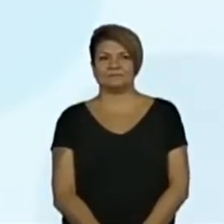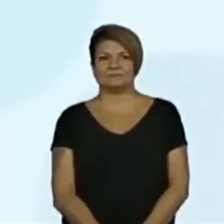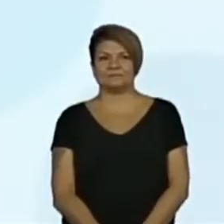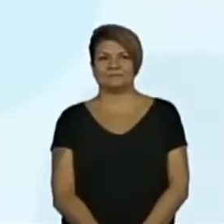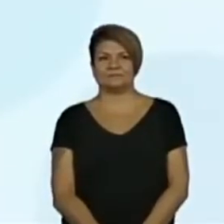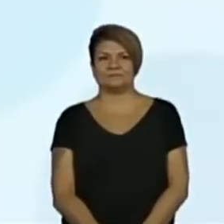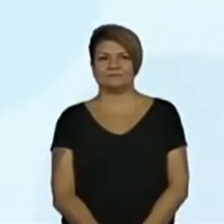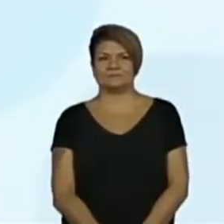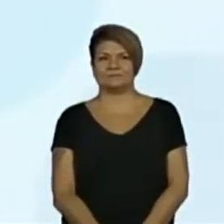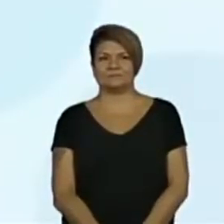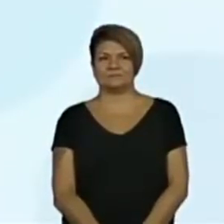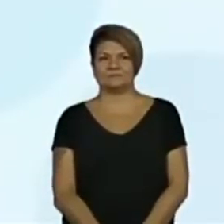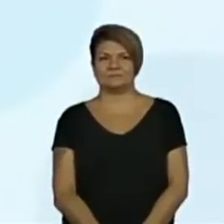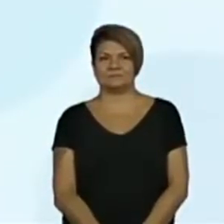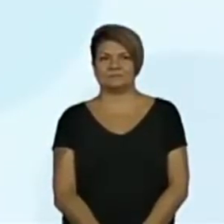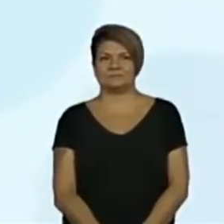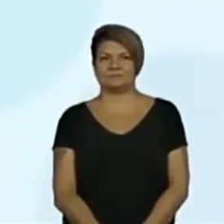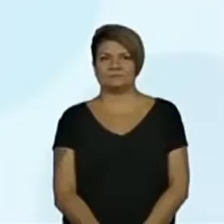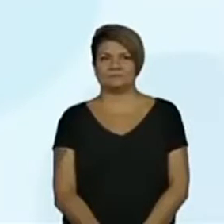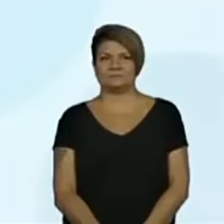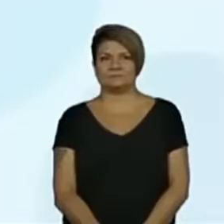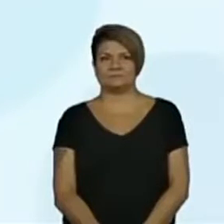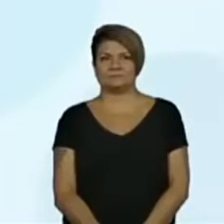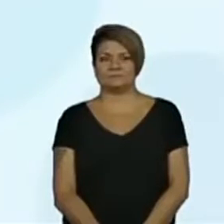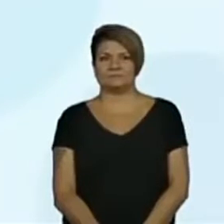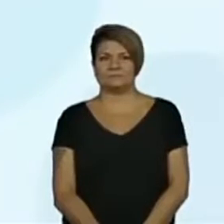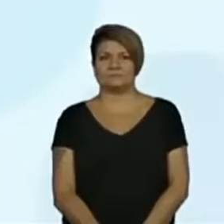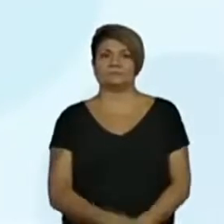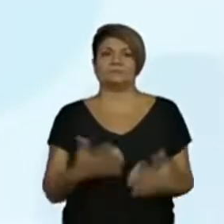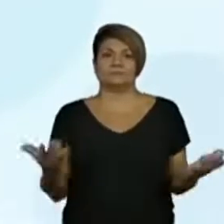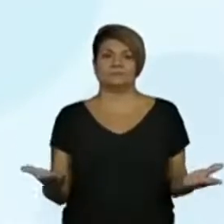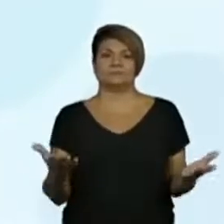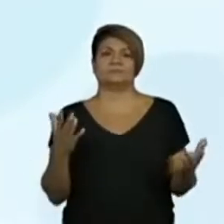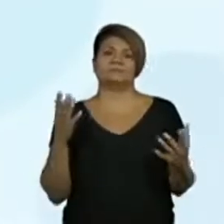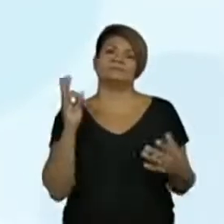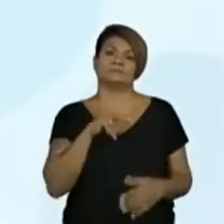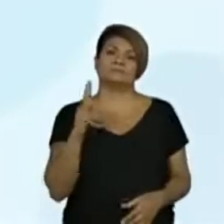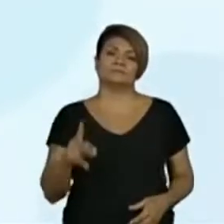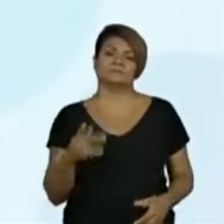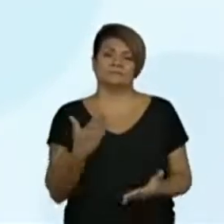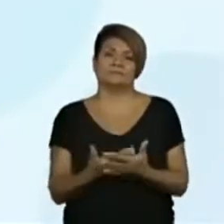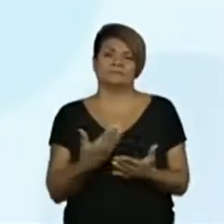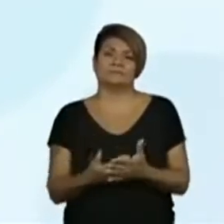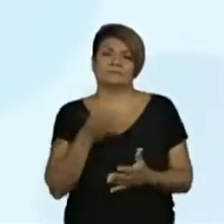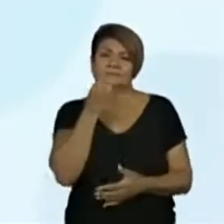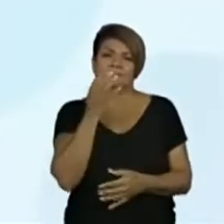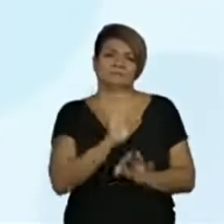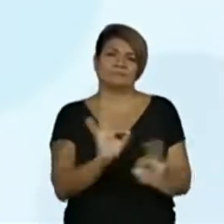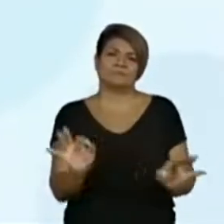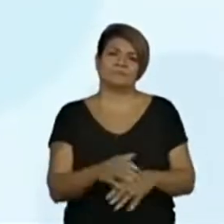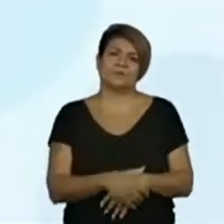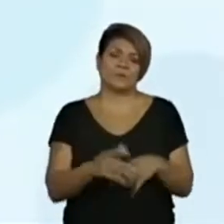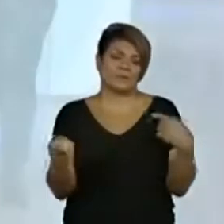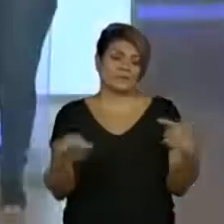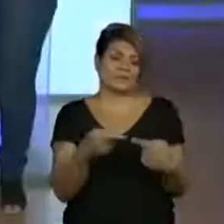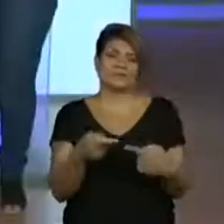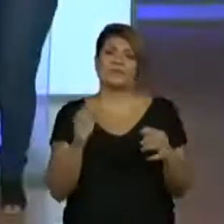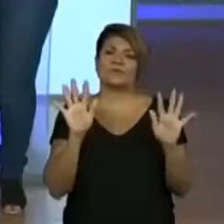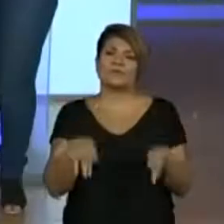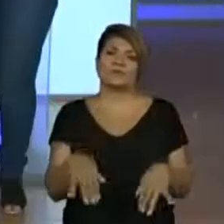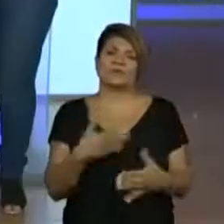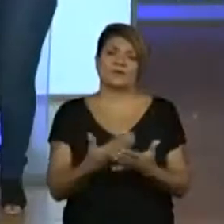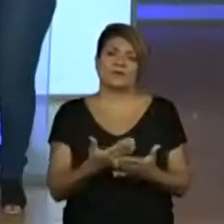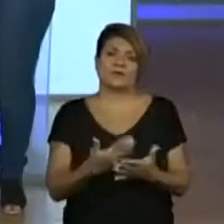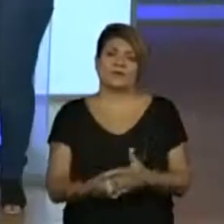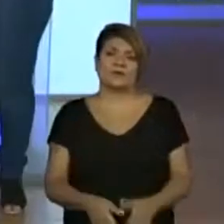O movimento. E professora, essa aula está tão boa. Já estamos chegando ao fim. falar para a turminha que